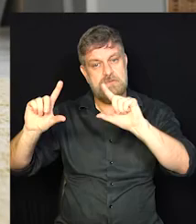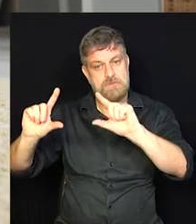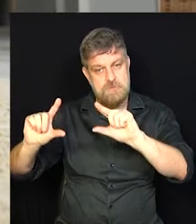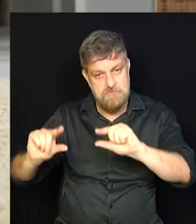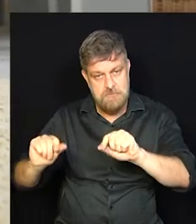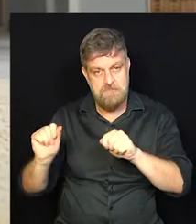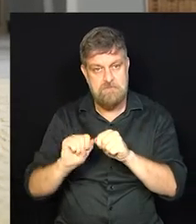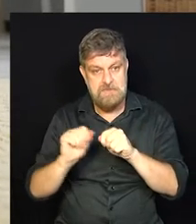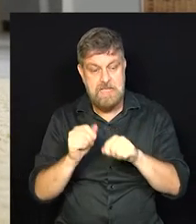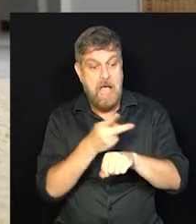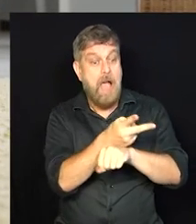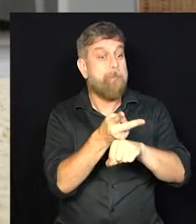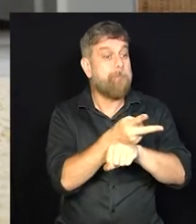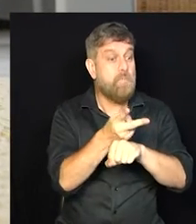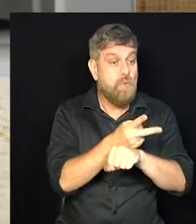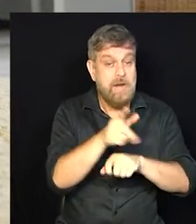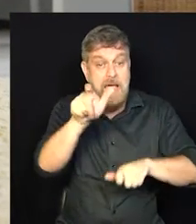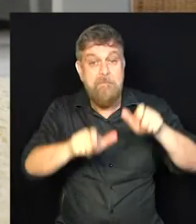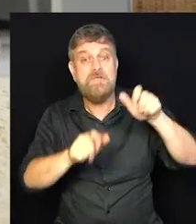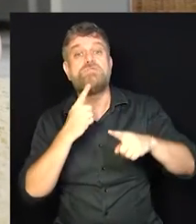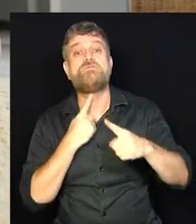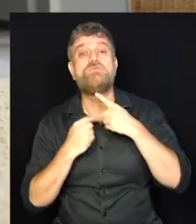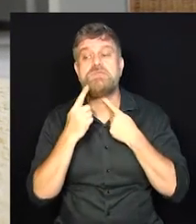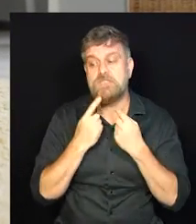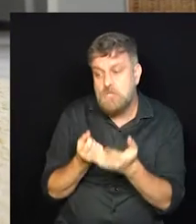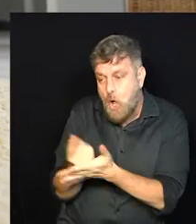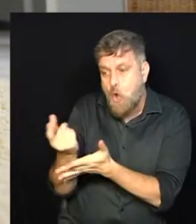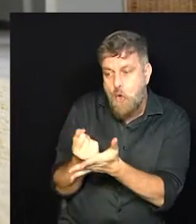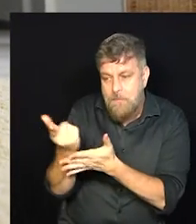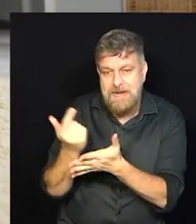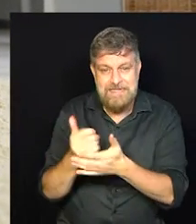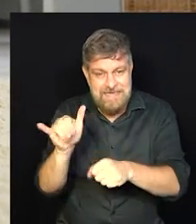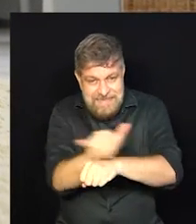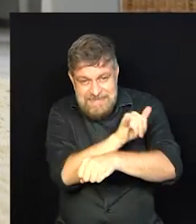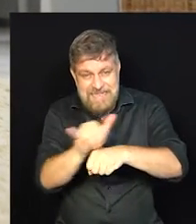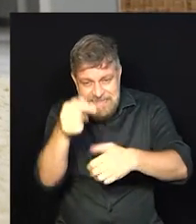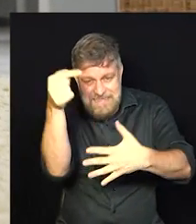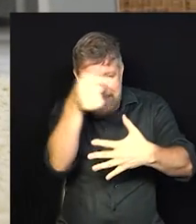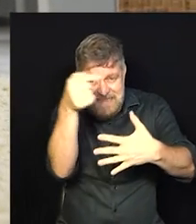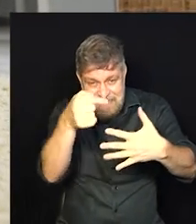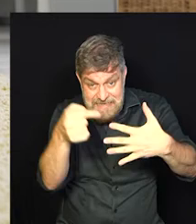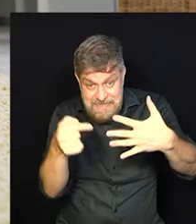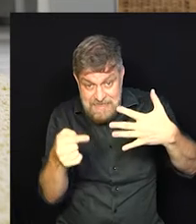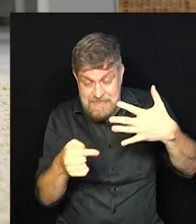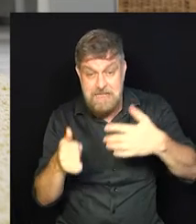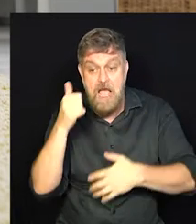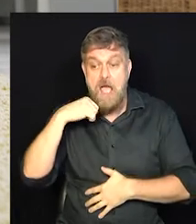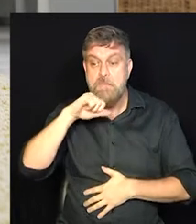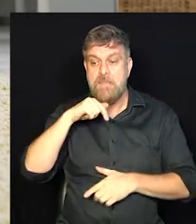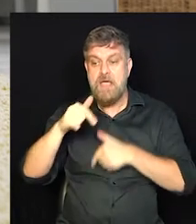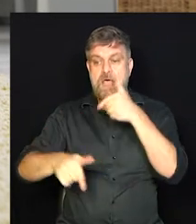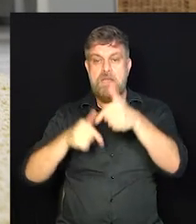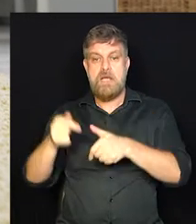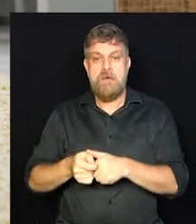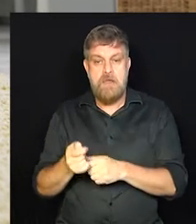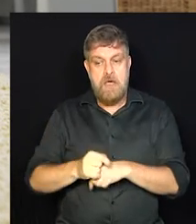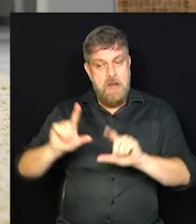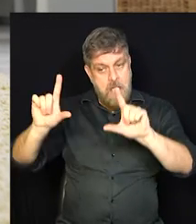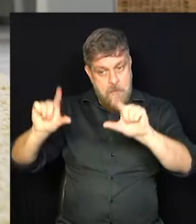produto, aumentar a procura, enfim, tem infinitas estratégias para que você trabalhe menos